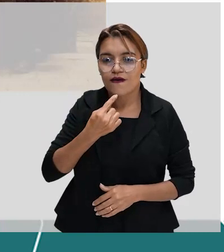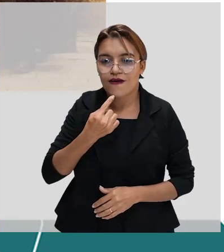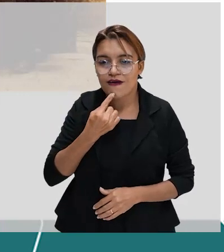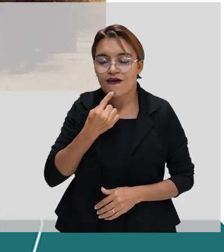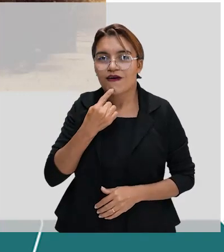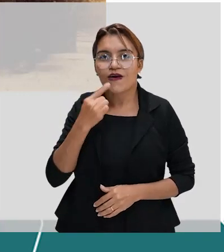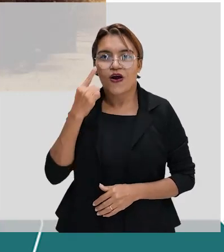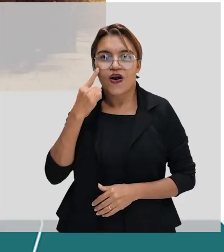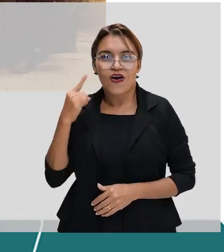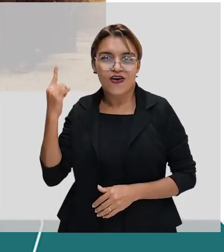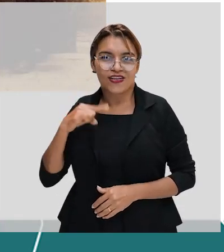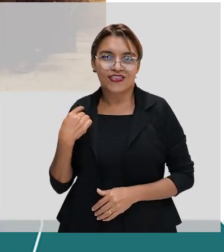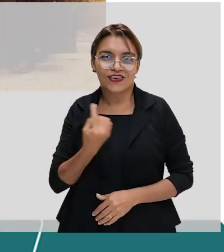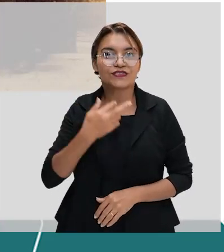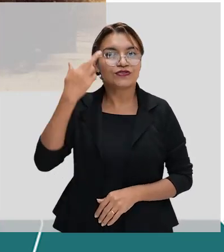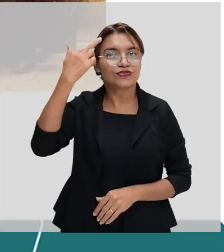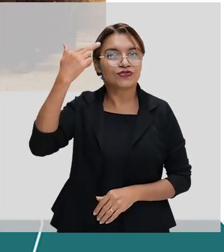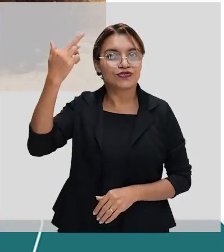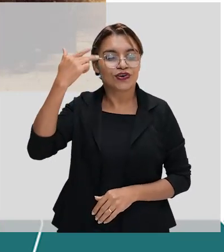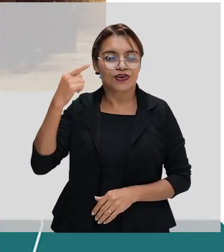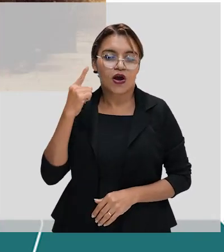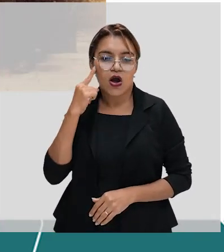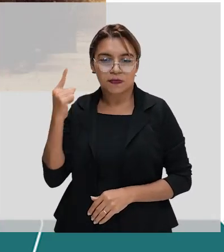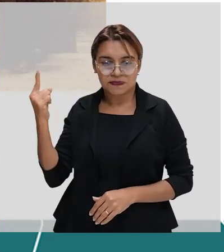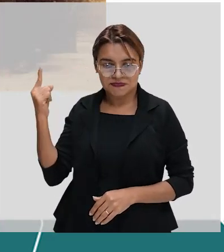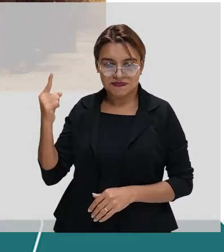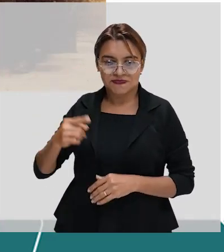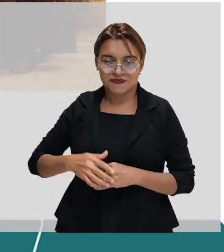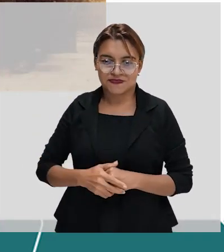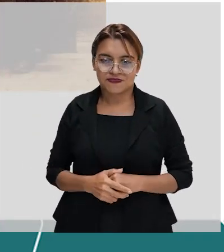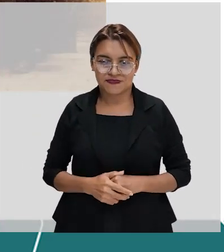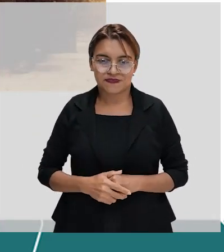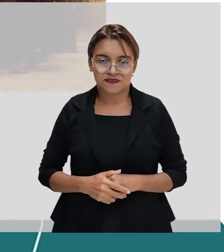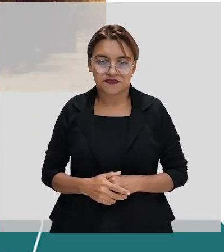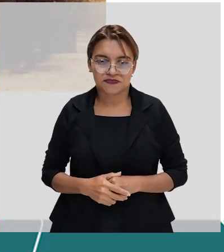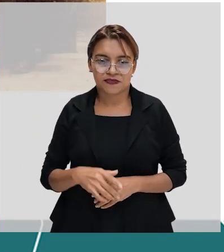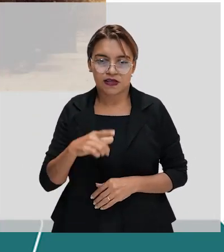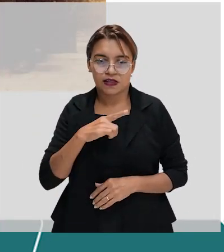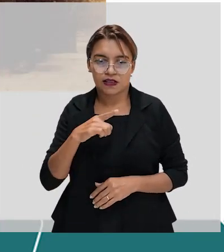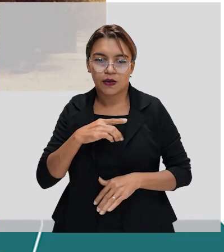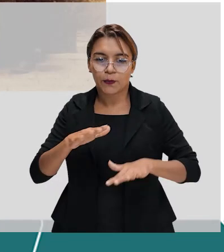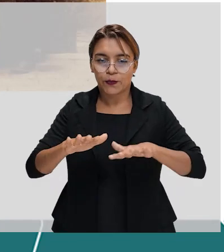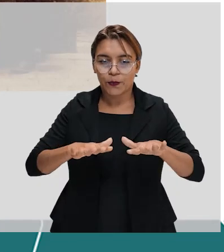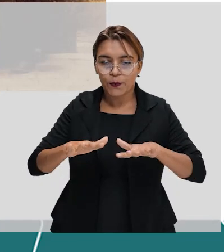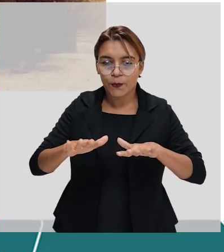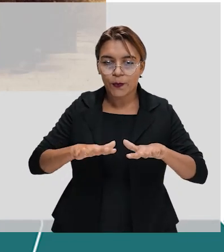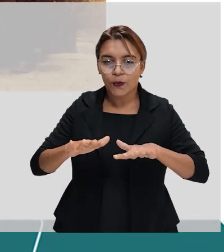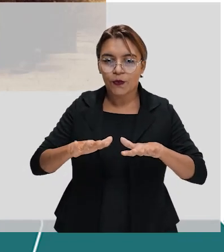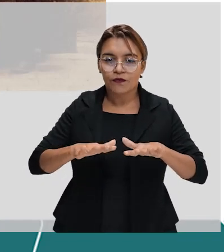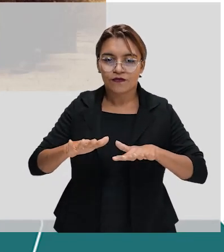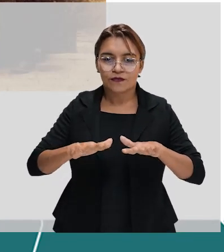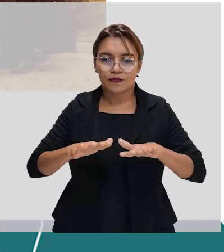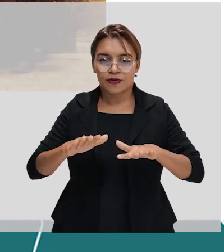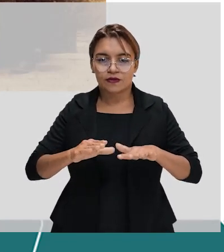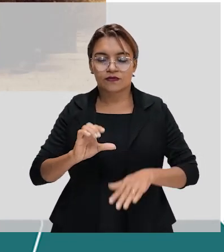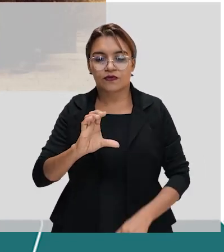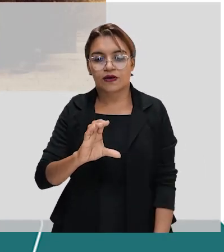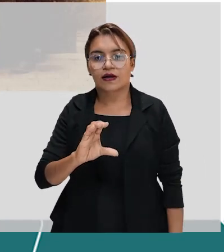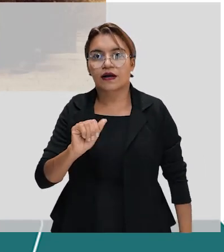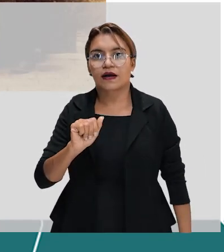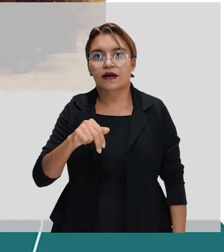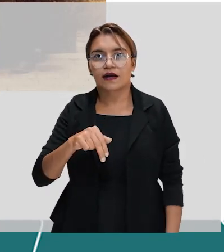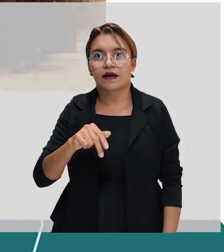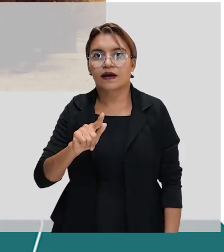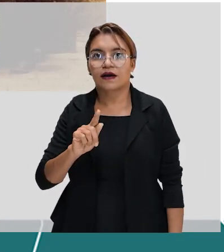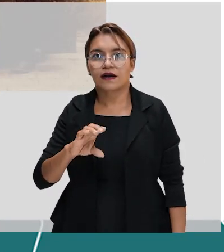nossa história, tá bom? A gente traz aqui o movimento do cangaço, né? Quem nunca ouviu falar